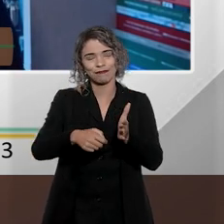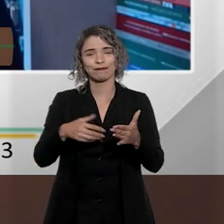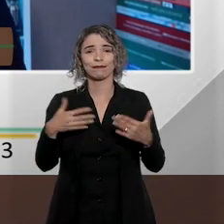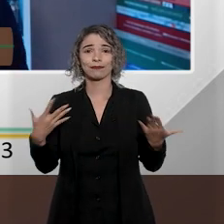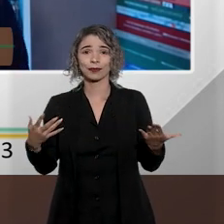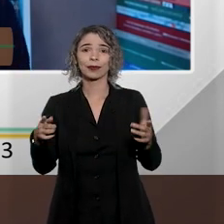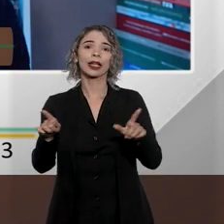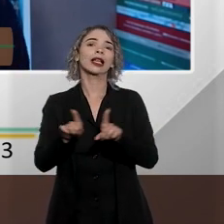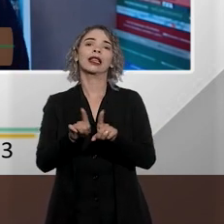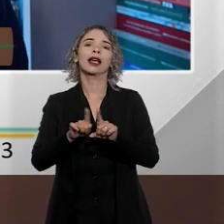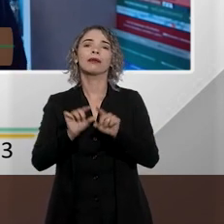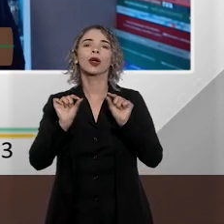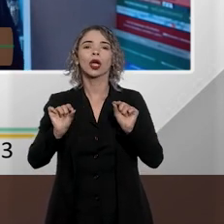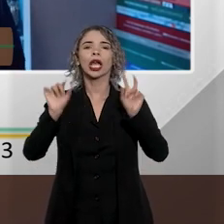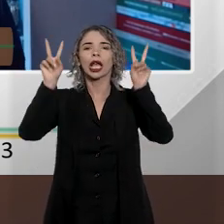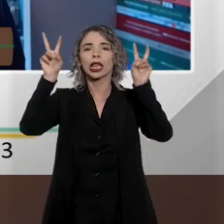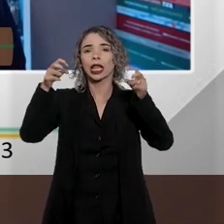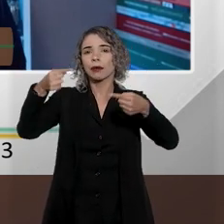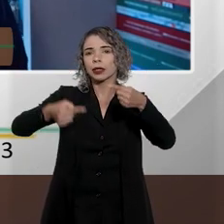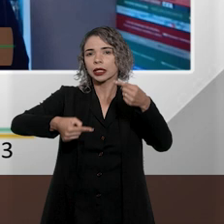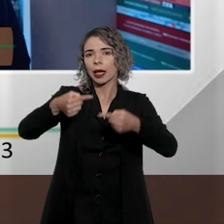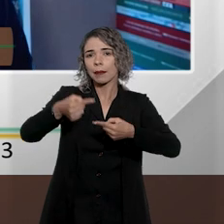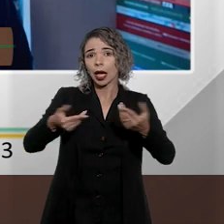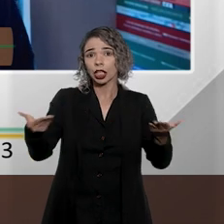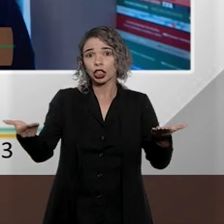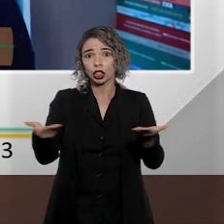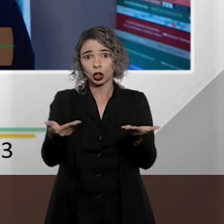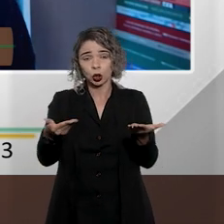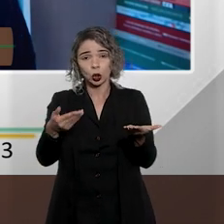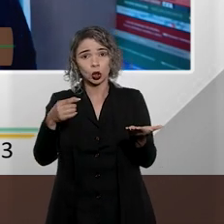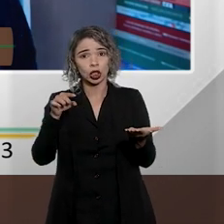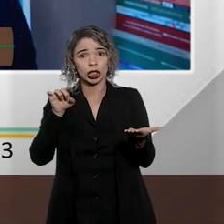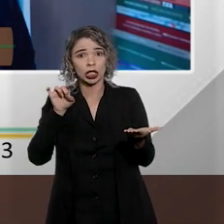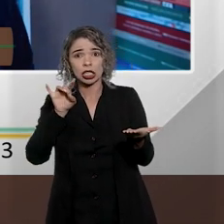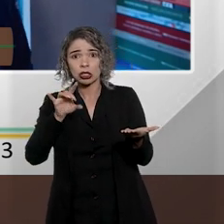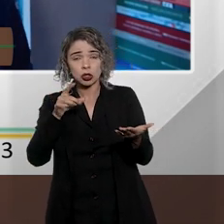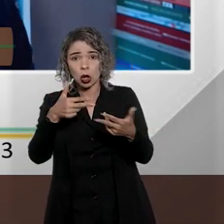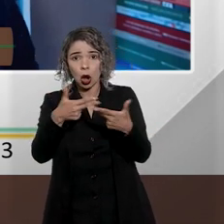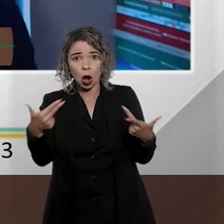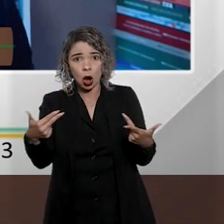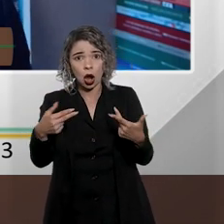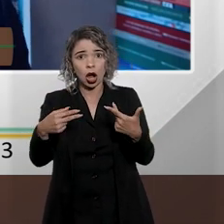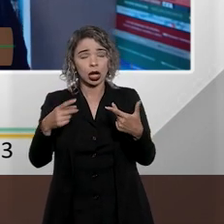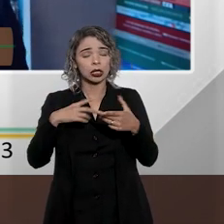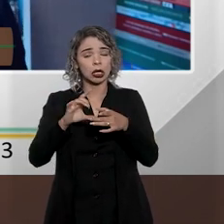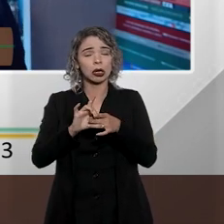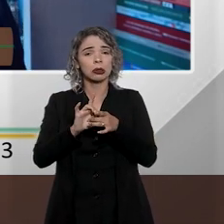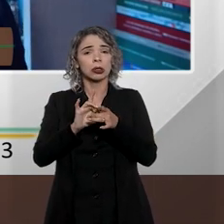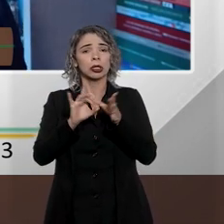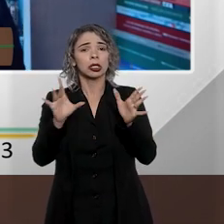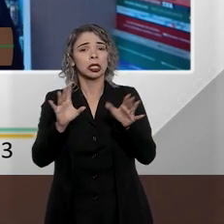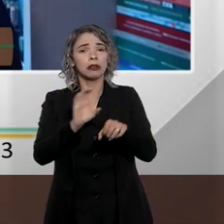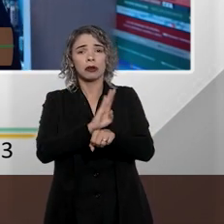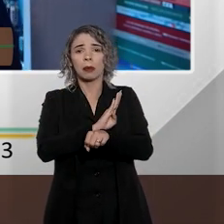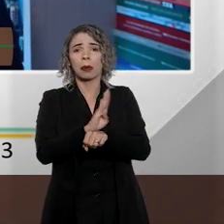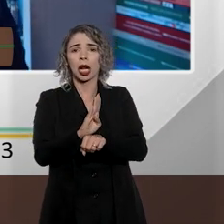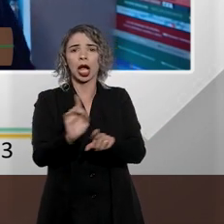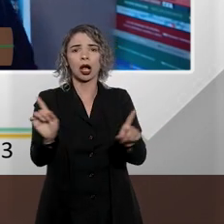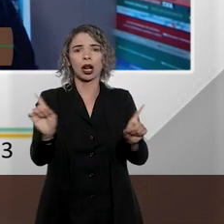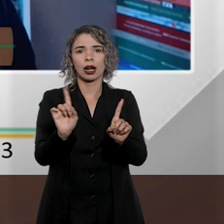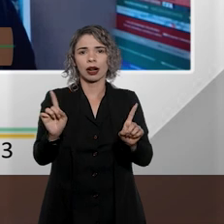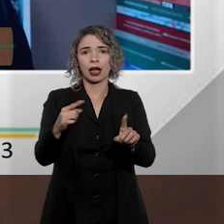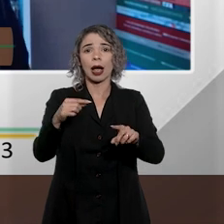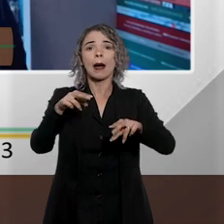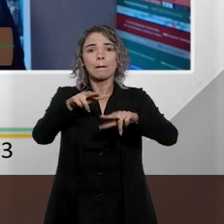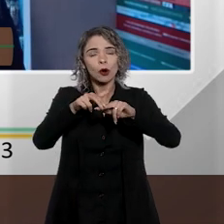a pujança desse debate, e que não se dá, a pujança não se dá por uma concessão da branquitude, mas pela